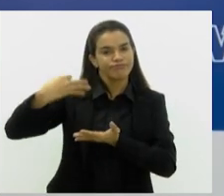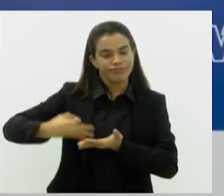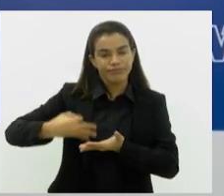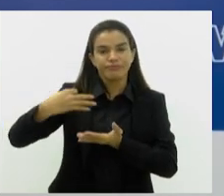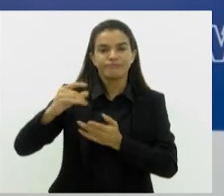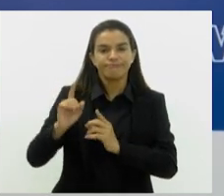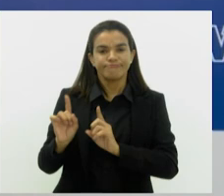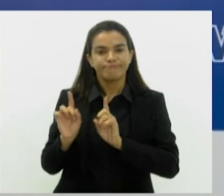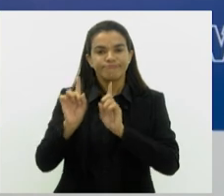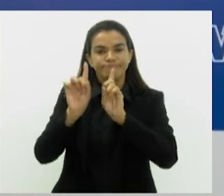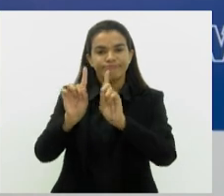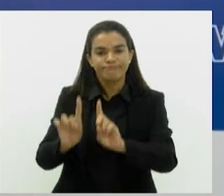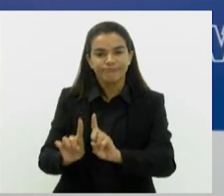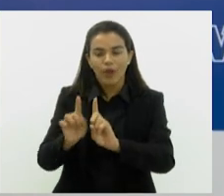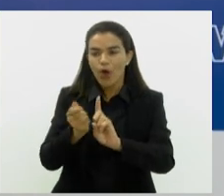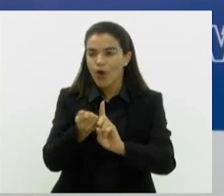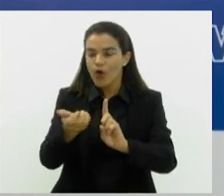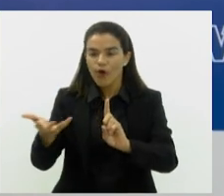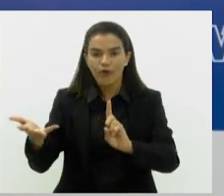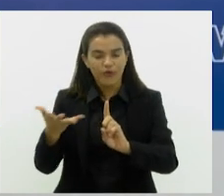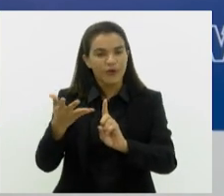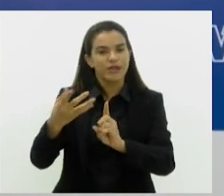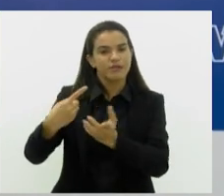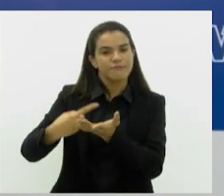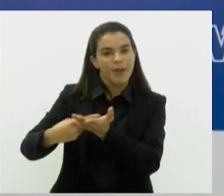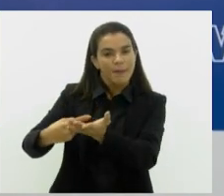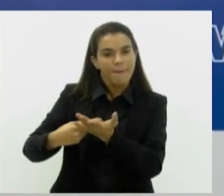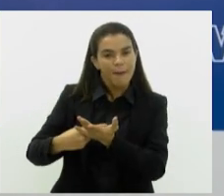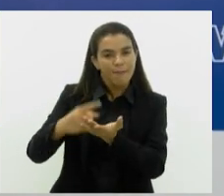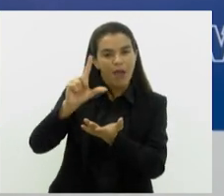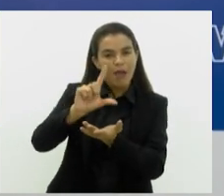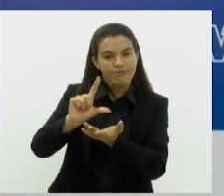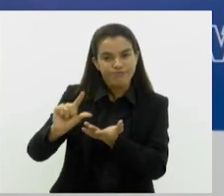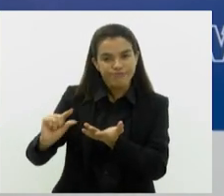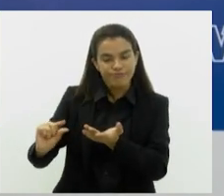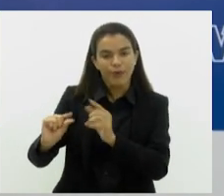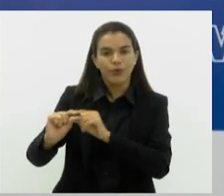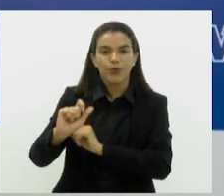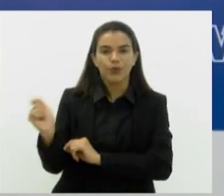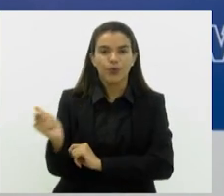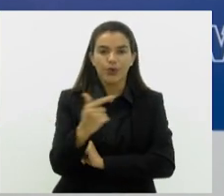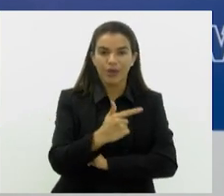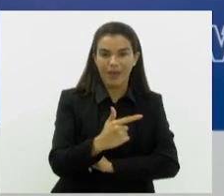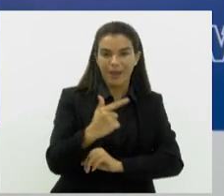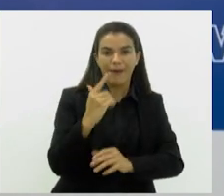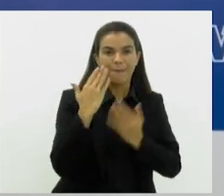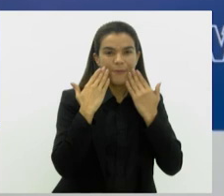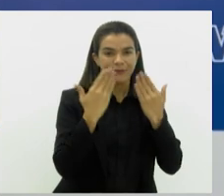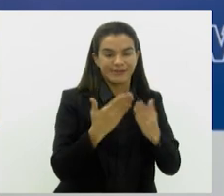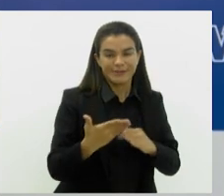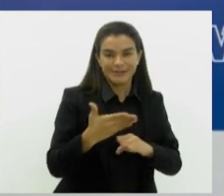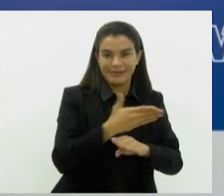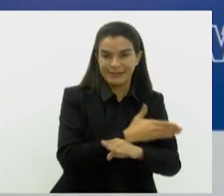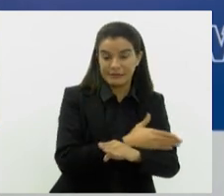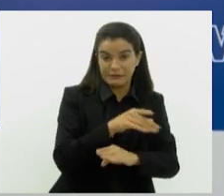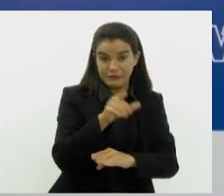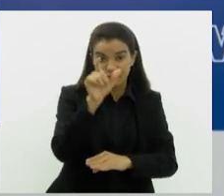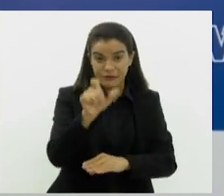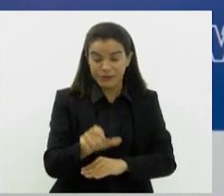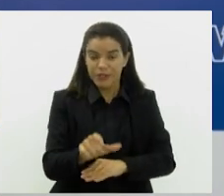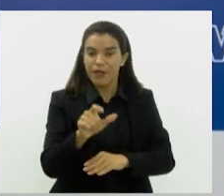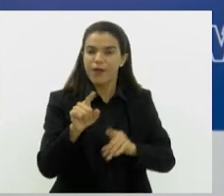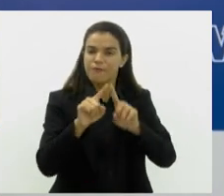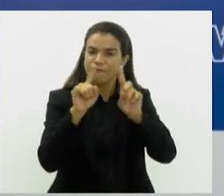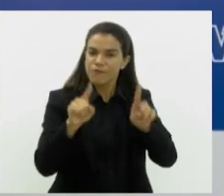comprometeram a oferecer uma negociação mais favorável do que apresentada anteriormente. Então, se você é um servidor